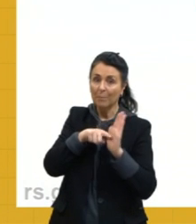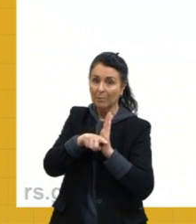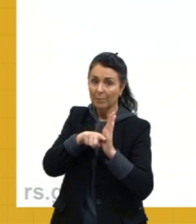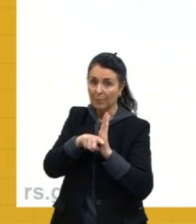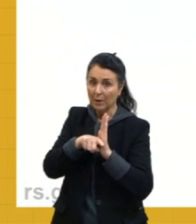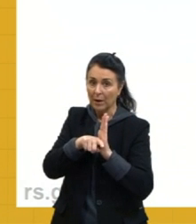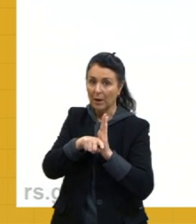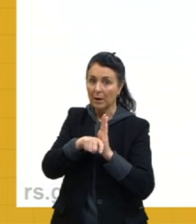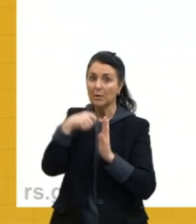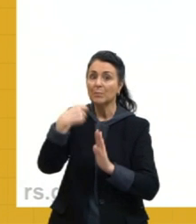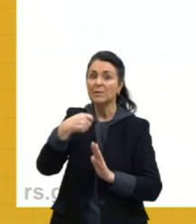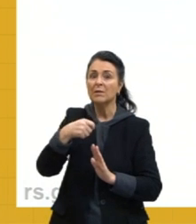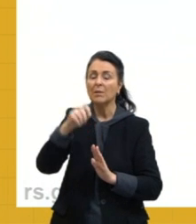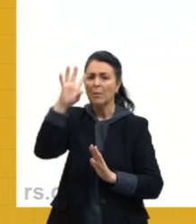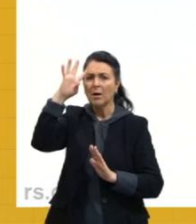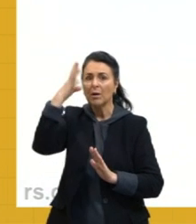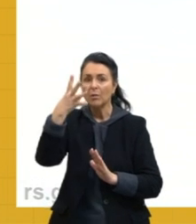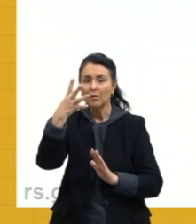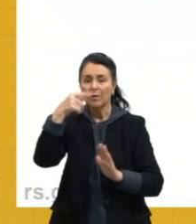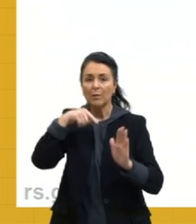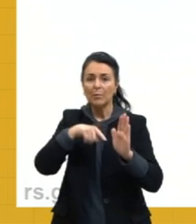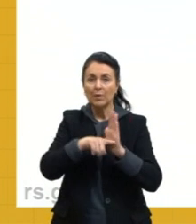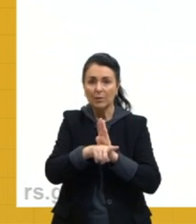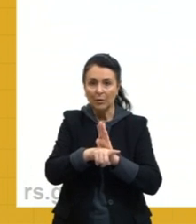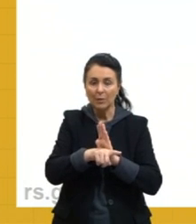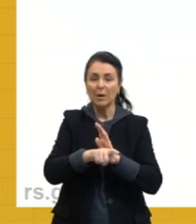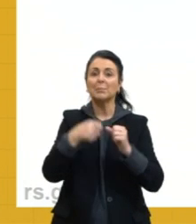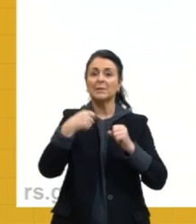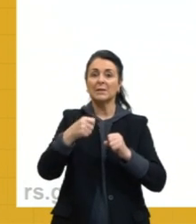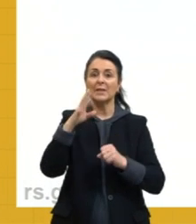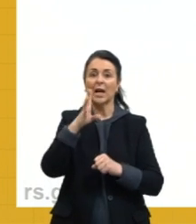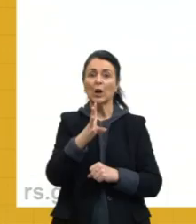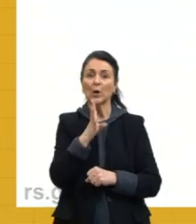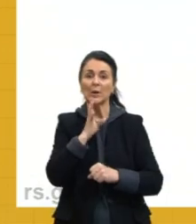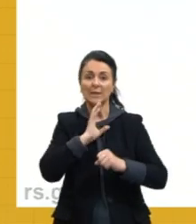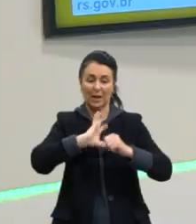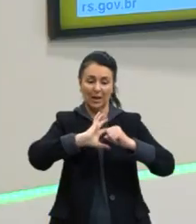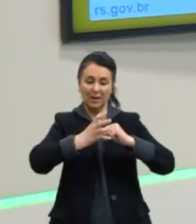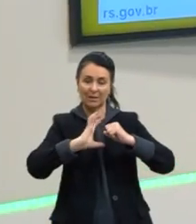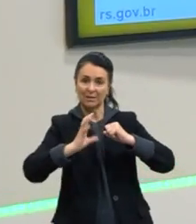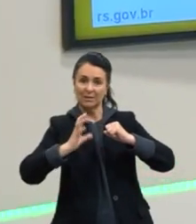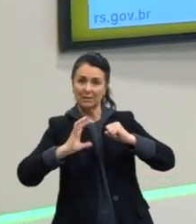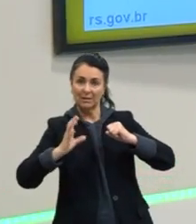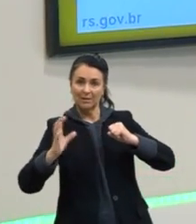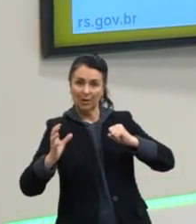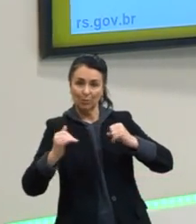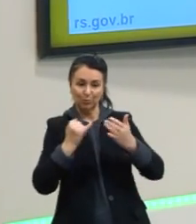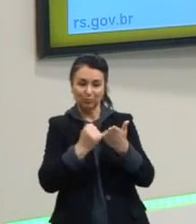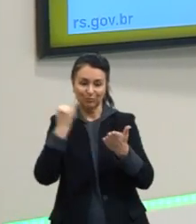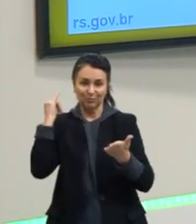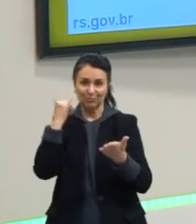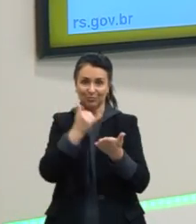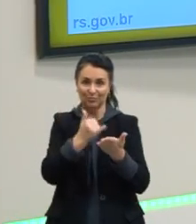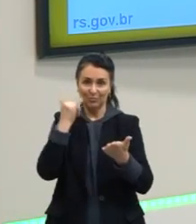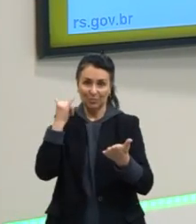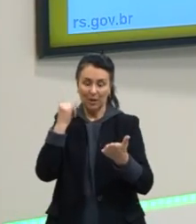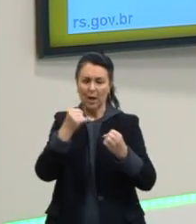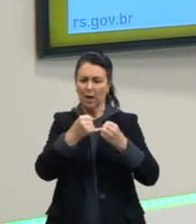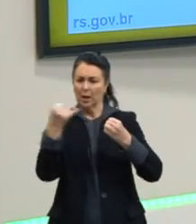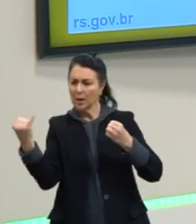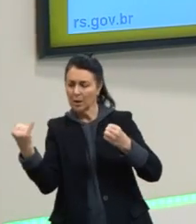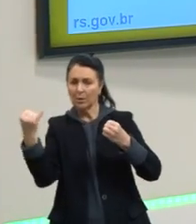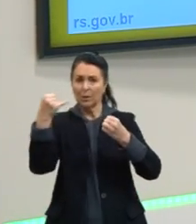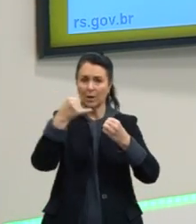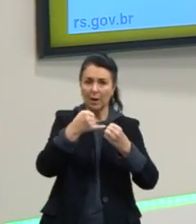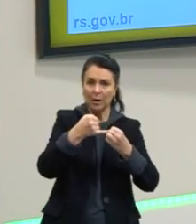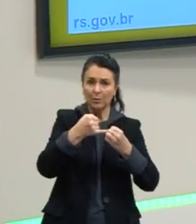para resolver essa questão? Precisava saber um pouquinho de distribuição eletrônica, para a gente conseguir achar lá se era um cátion, se era um ânion, o cálcio,